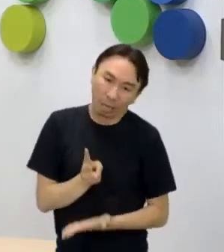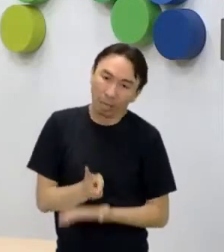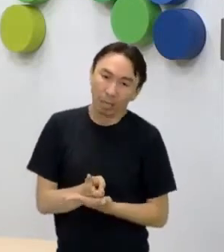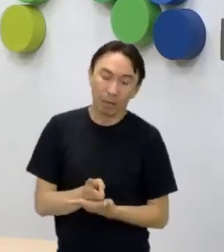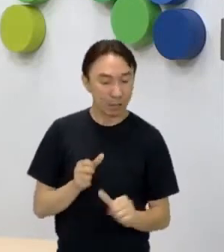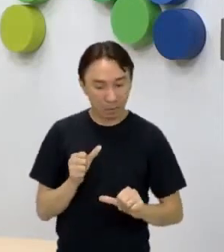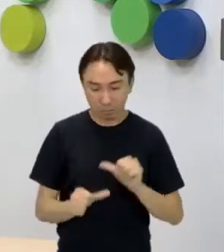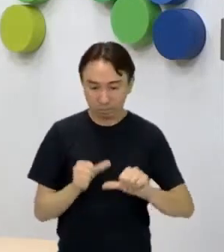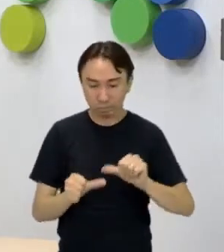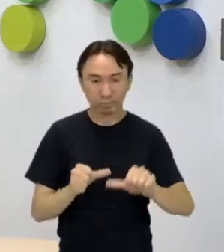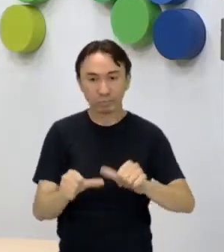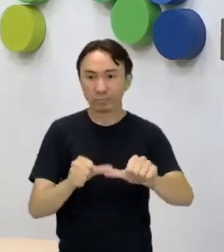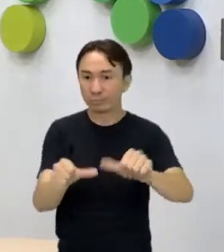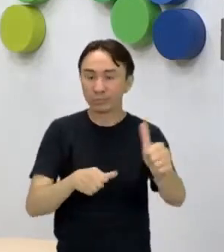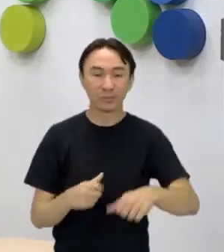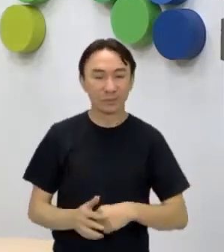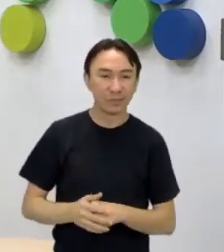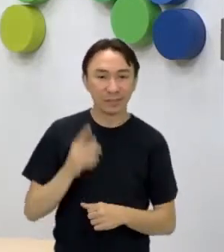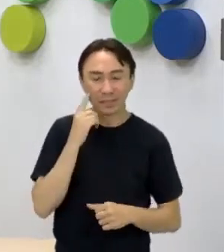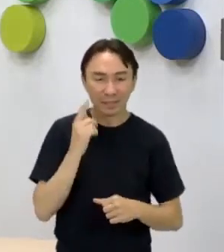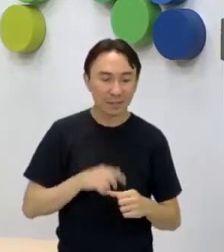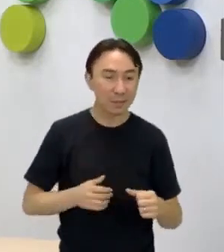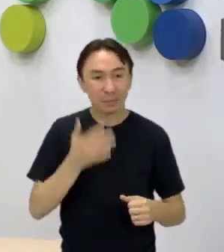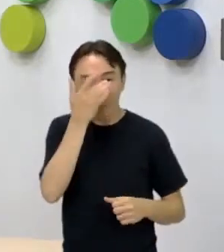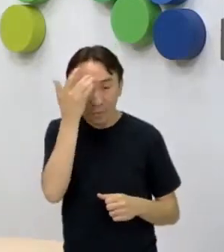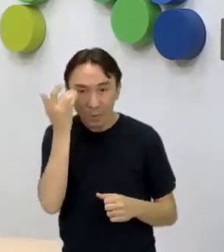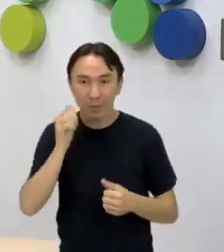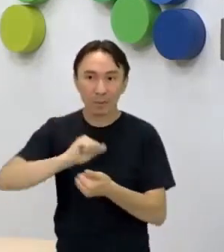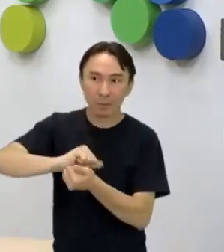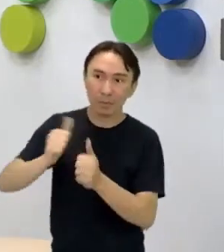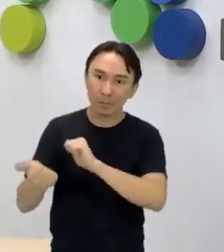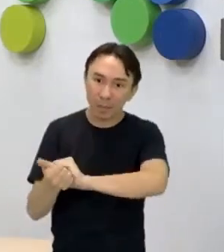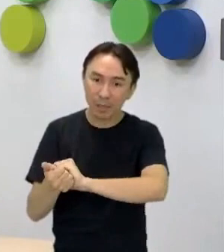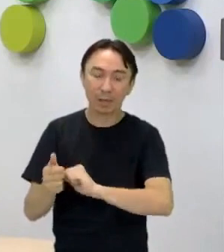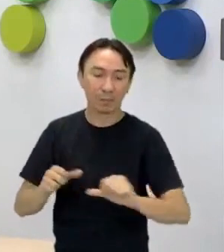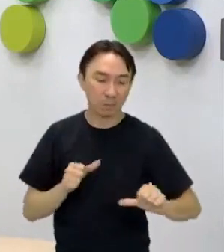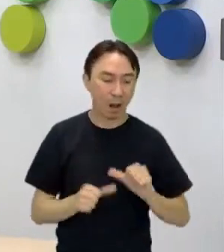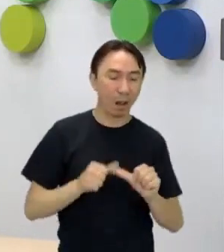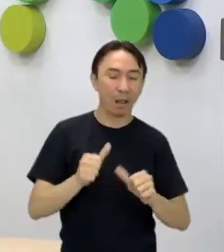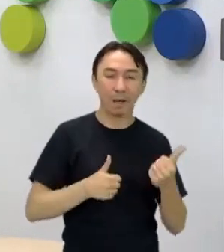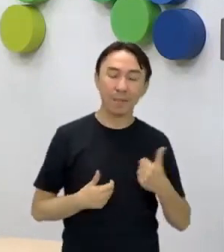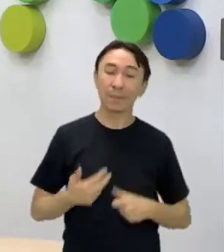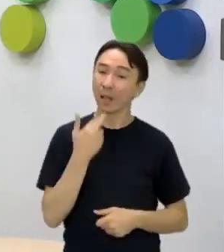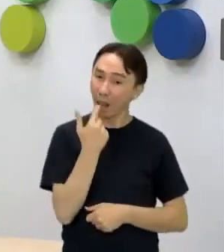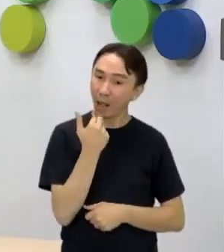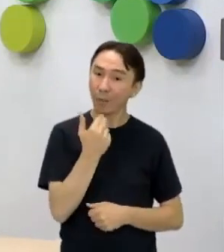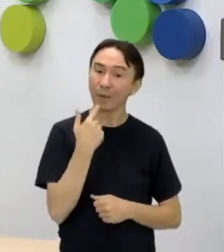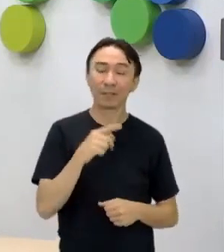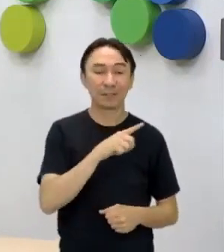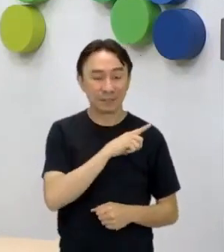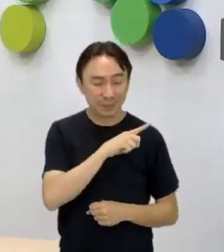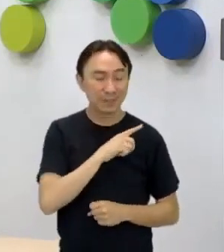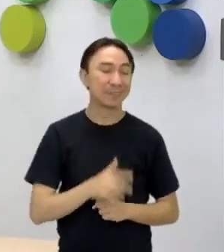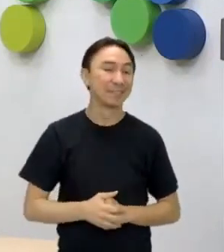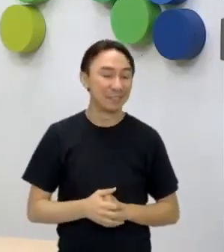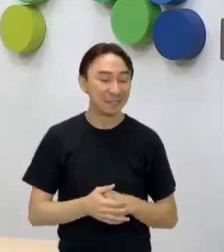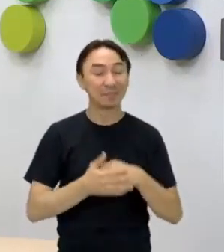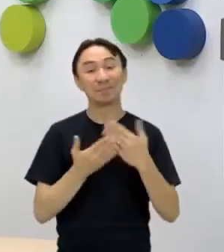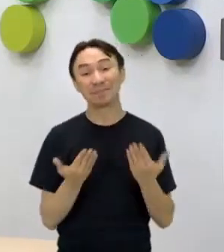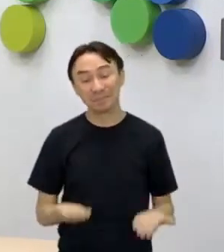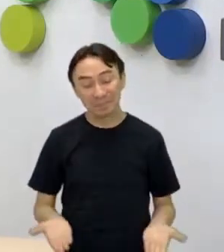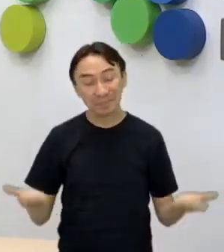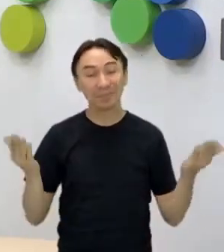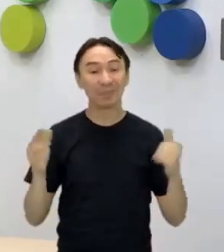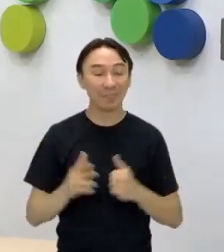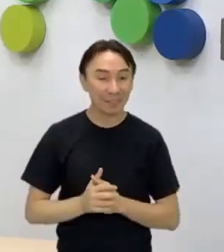aos seus falantes. E aos contextos em que se adapta. E olha que eu estou falando de contextos de produção e de circulação. Ou seja,